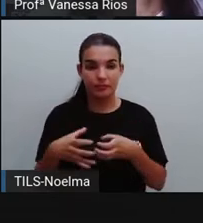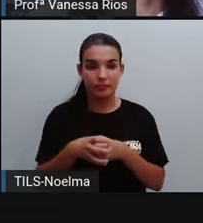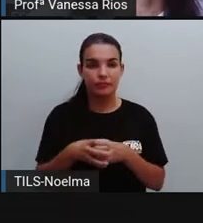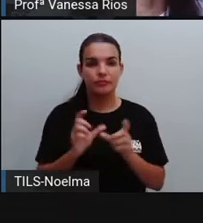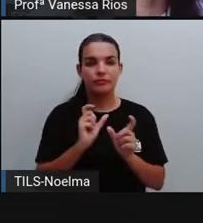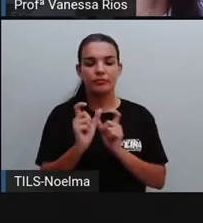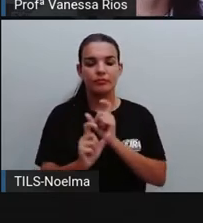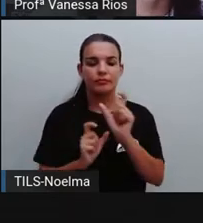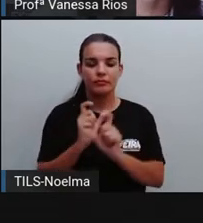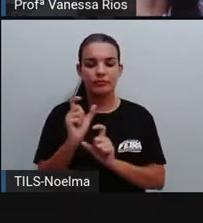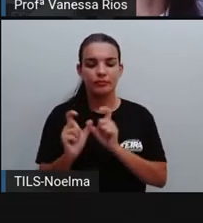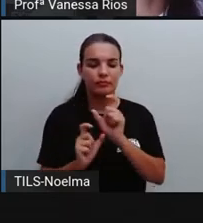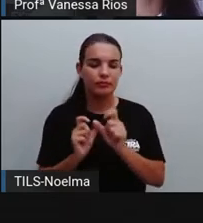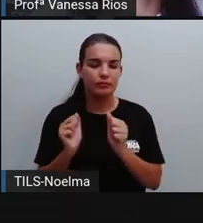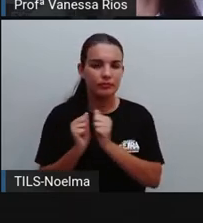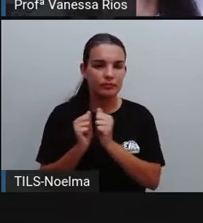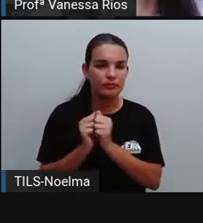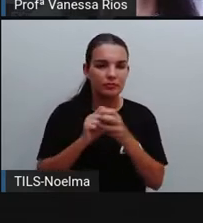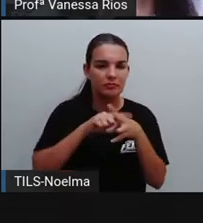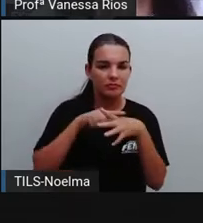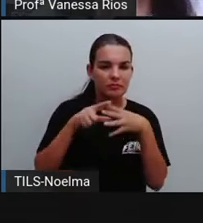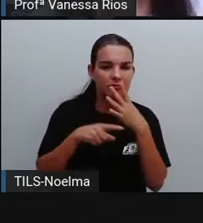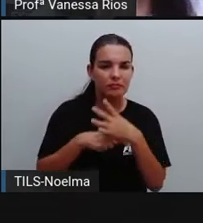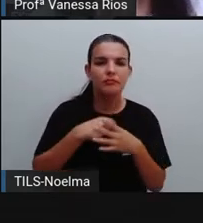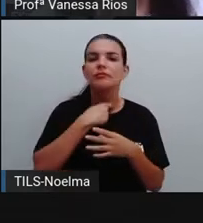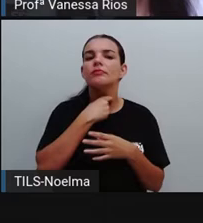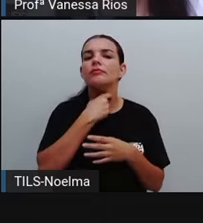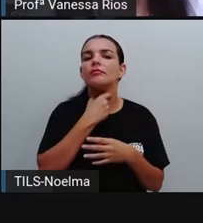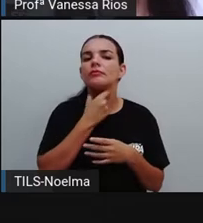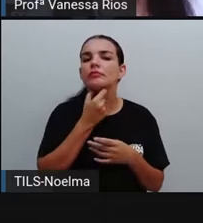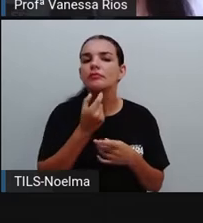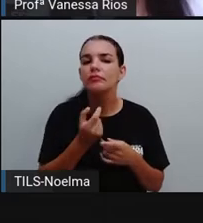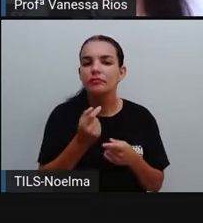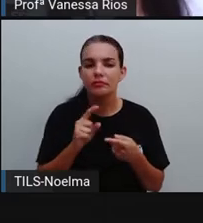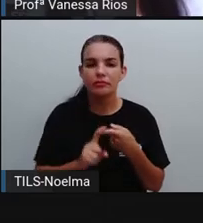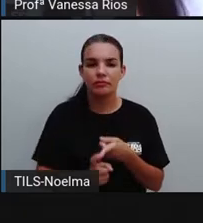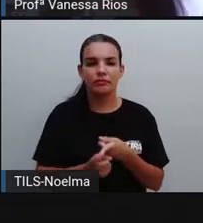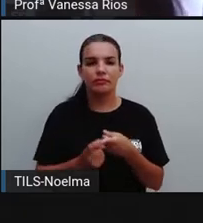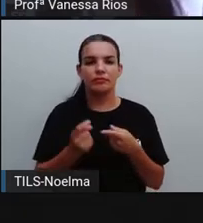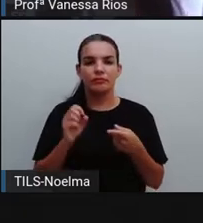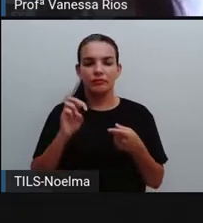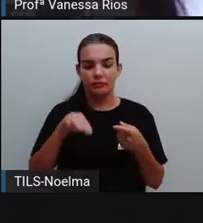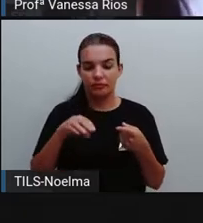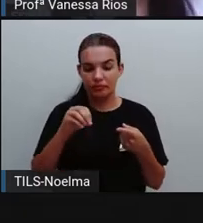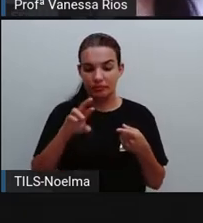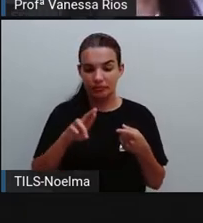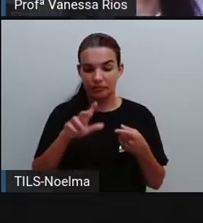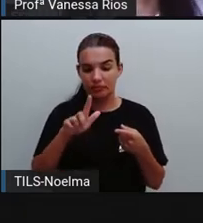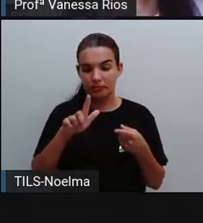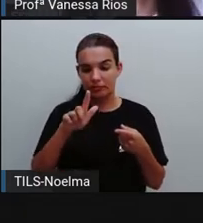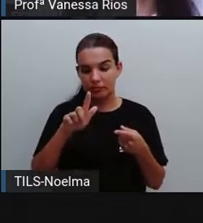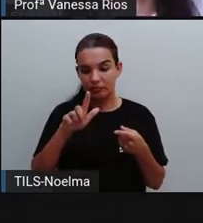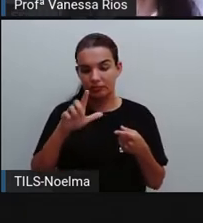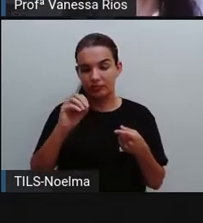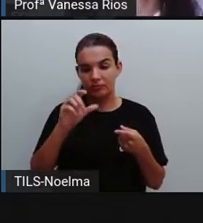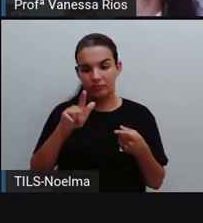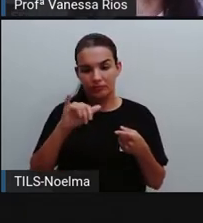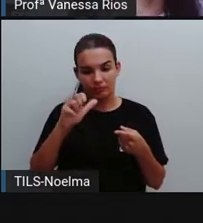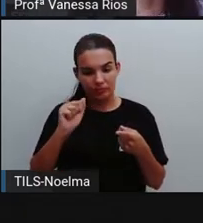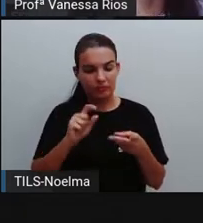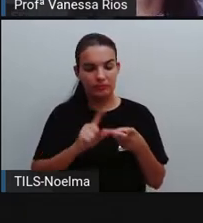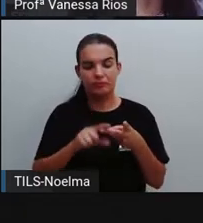com a morfologia, que é a questão da formação da palavra, a sintaxe com a